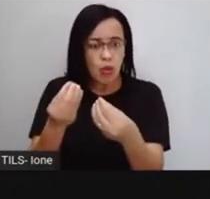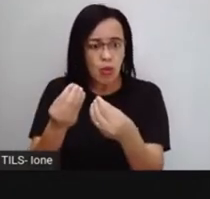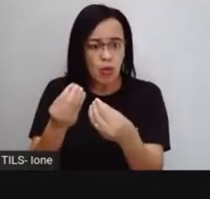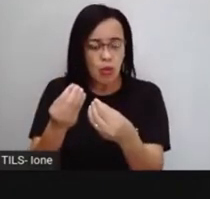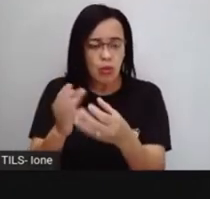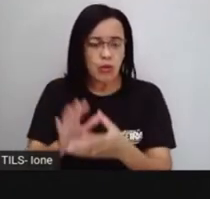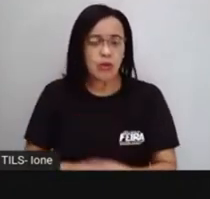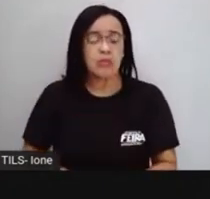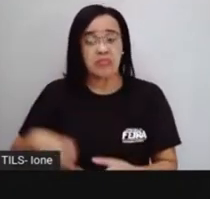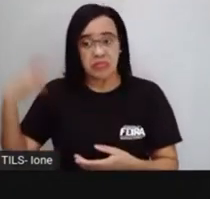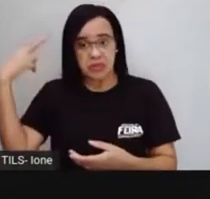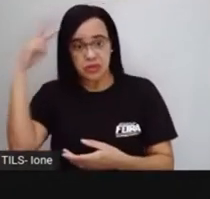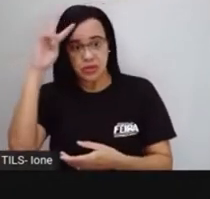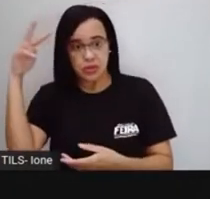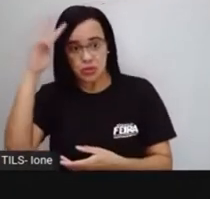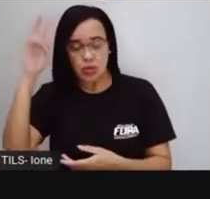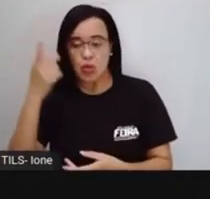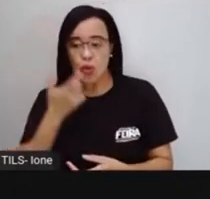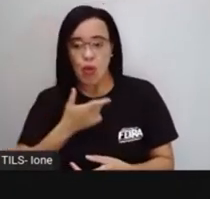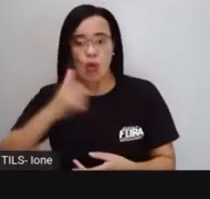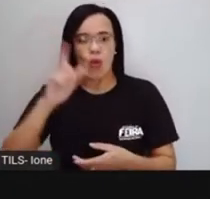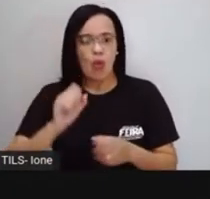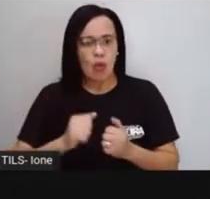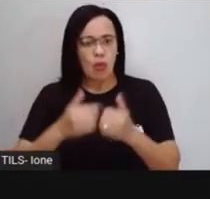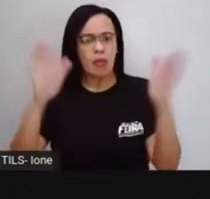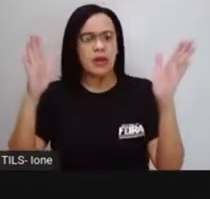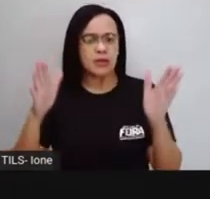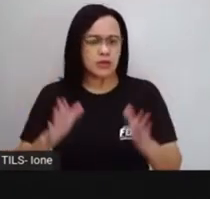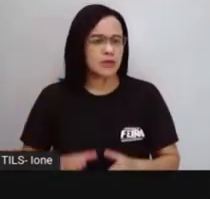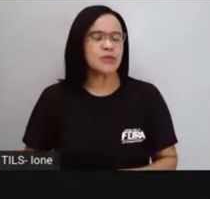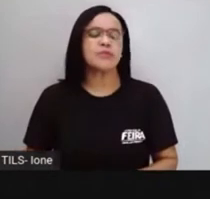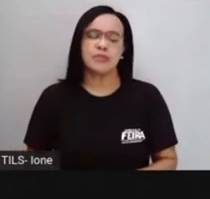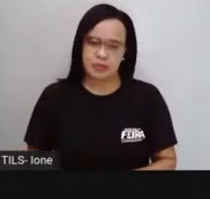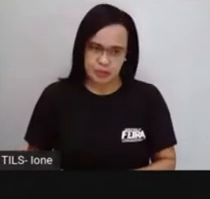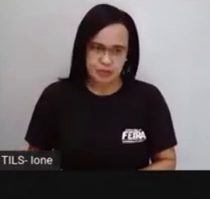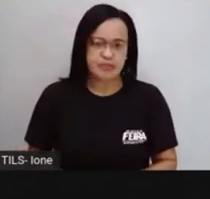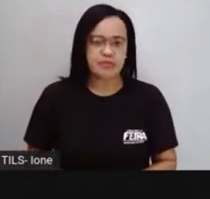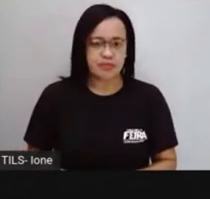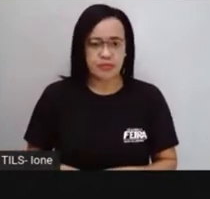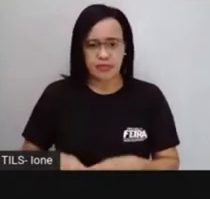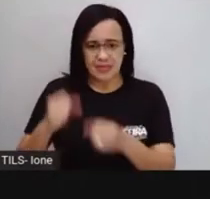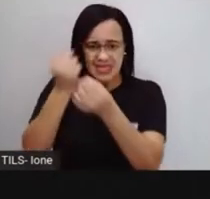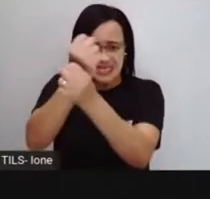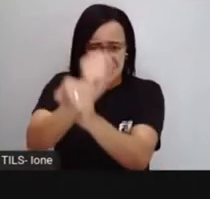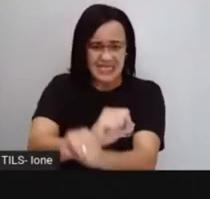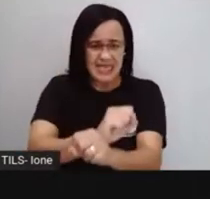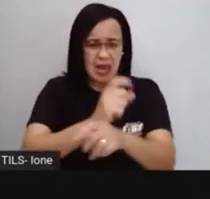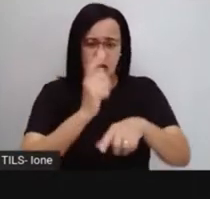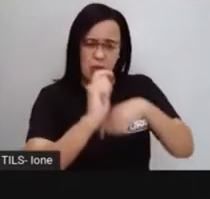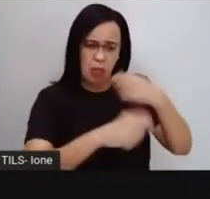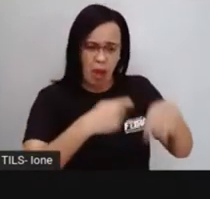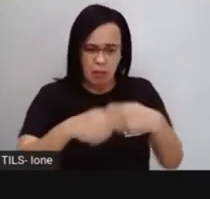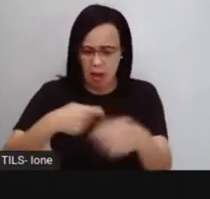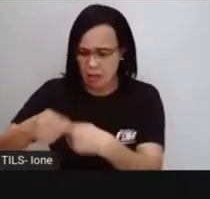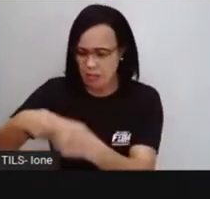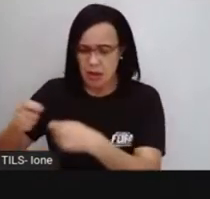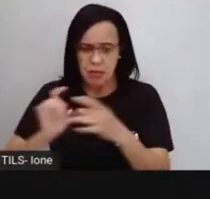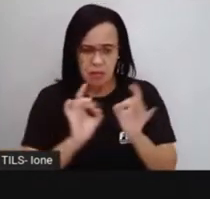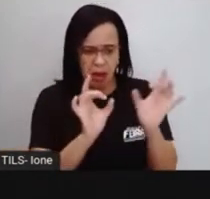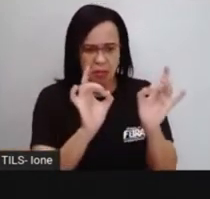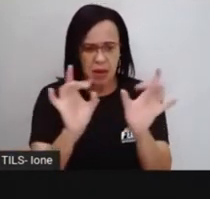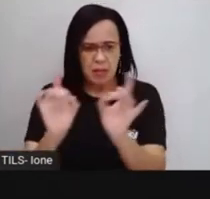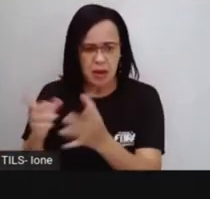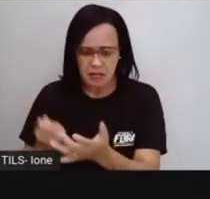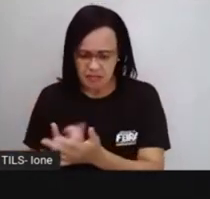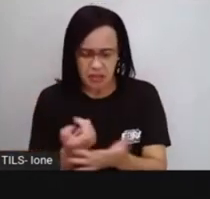estômago. Apesar de o comércio de escravos, então, começar a ser praticado na África, foi com a chegada dos